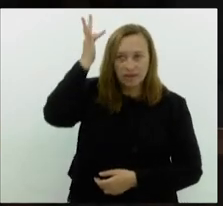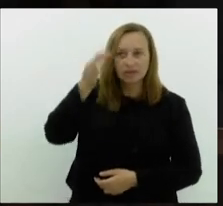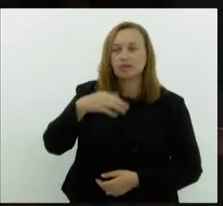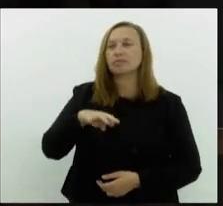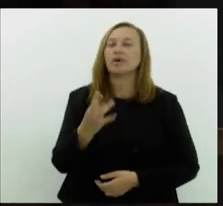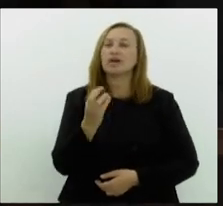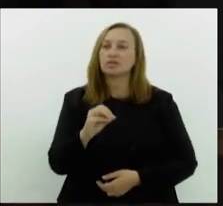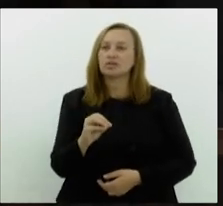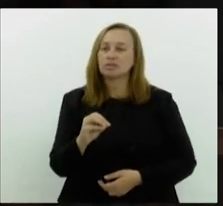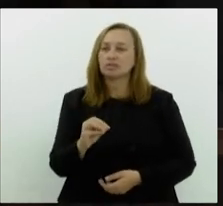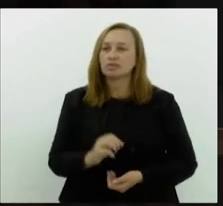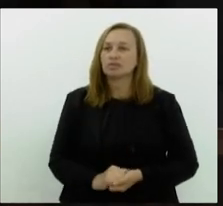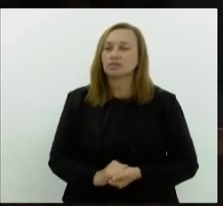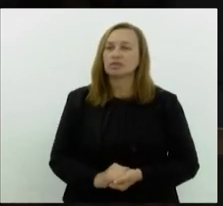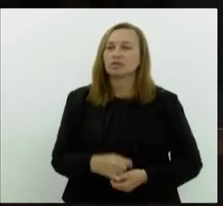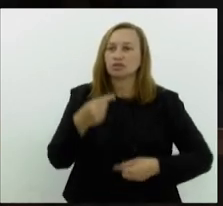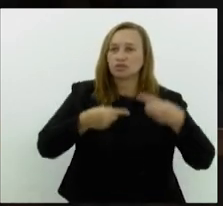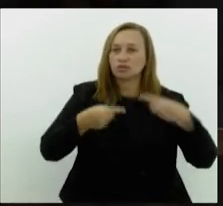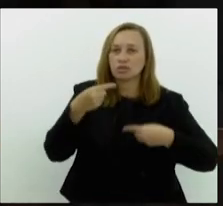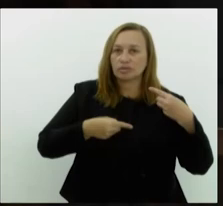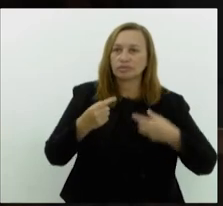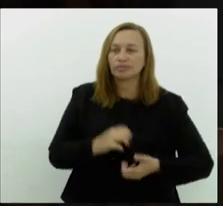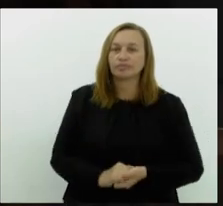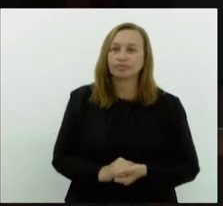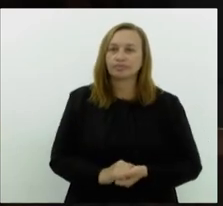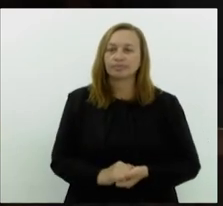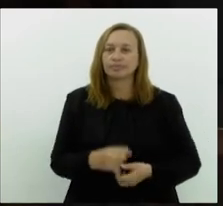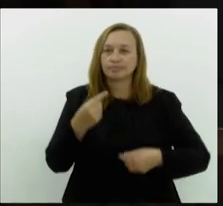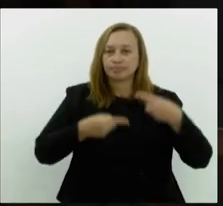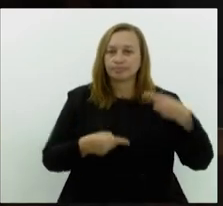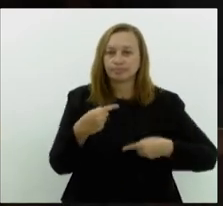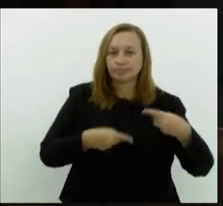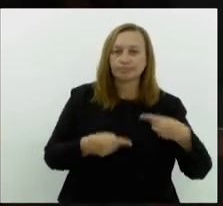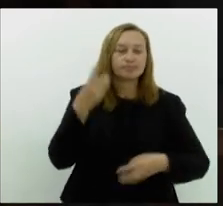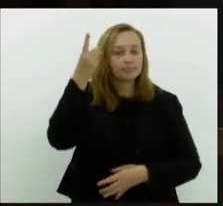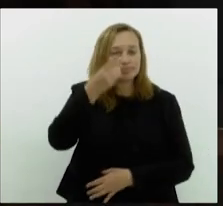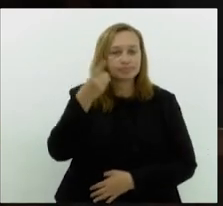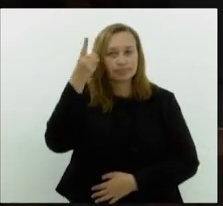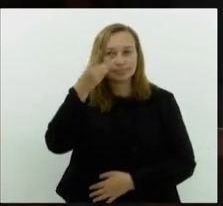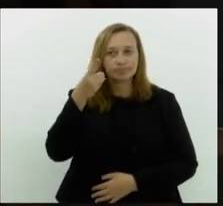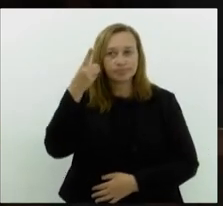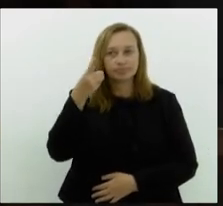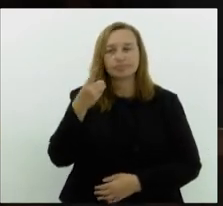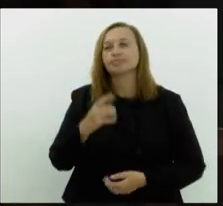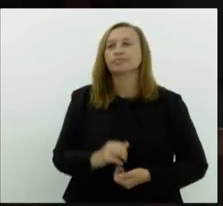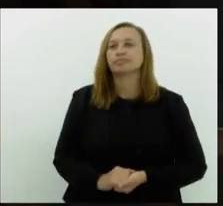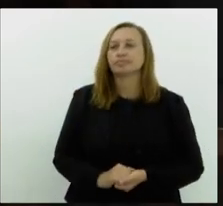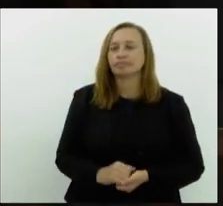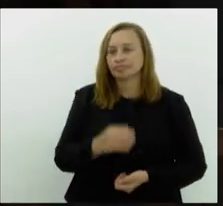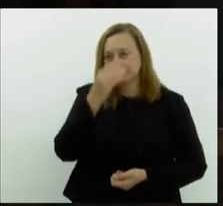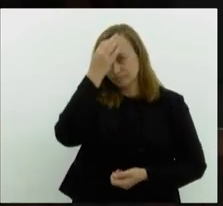Márcio Galberto, em discussão, para discutir o nosso nome, deputado...